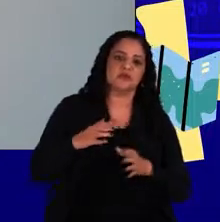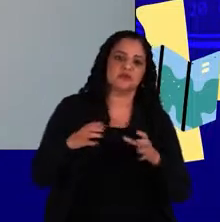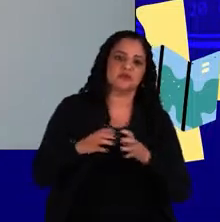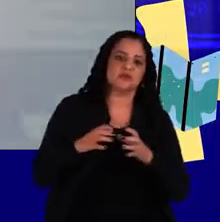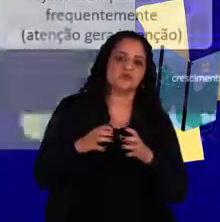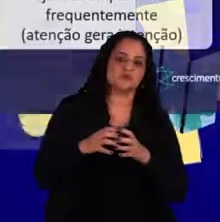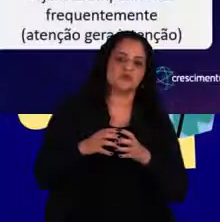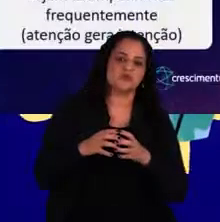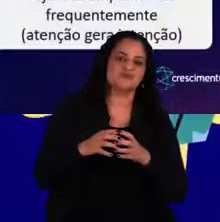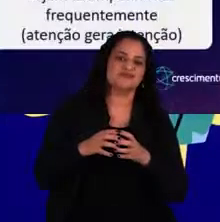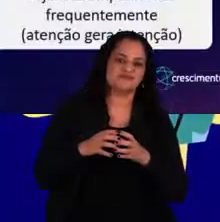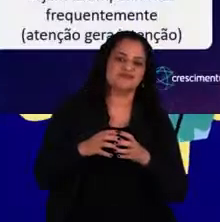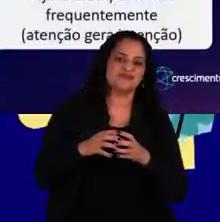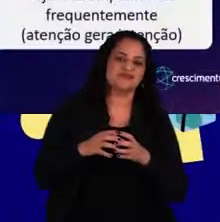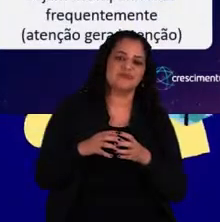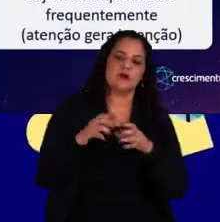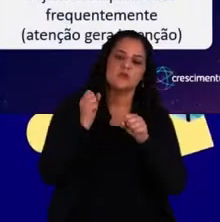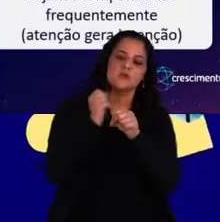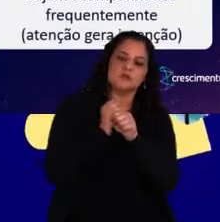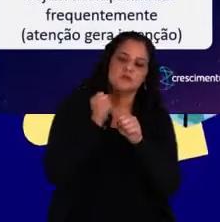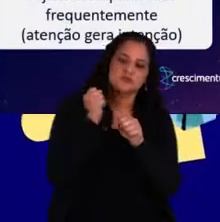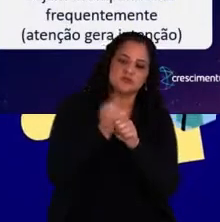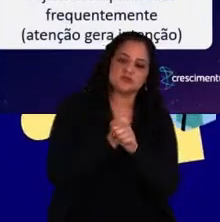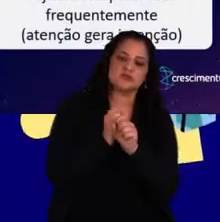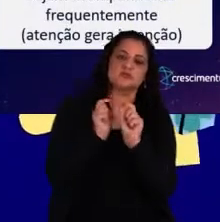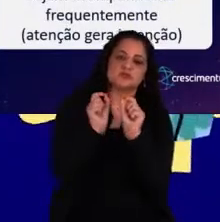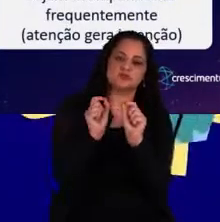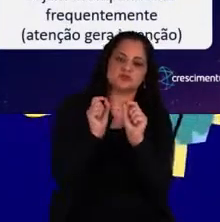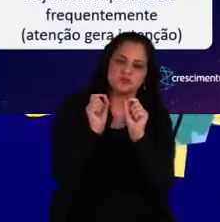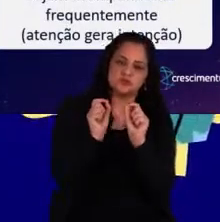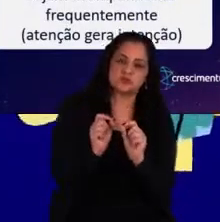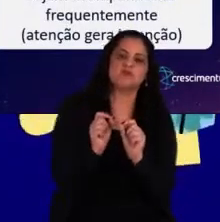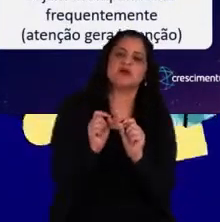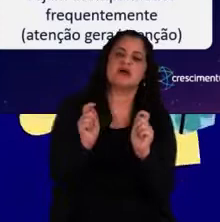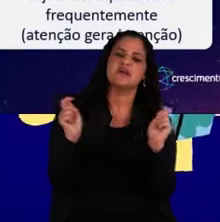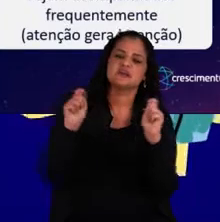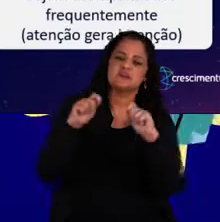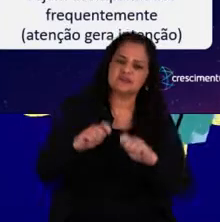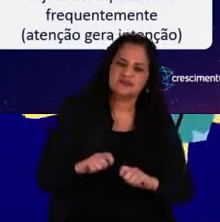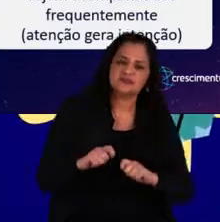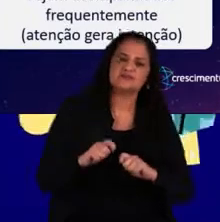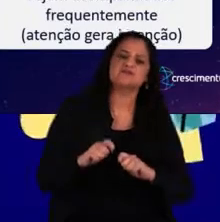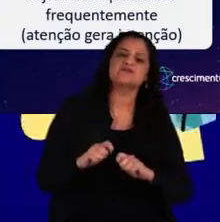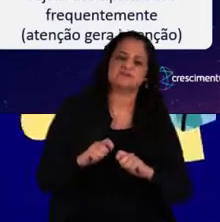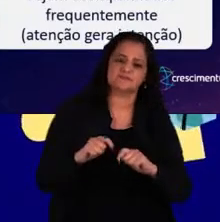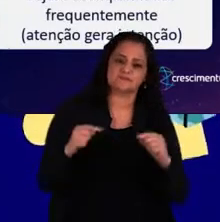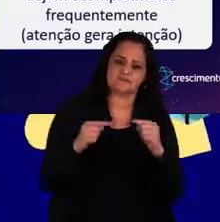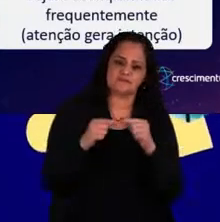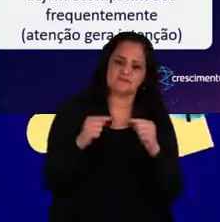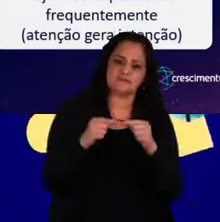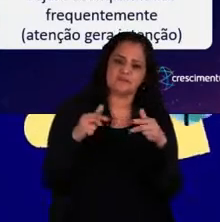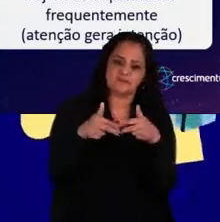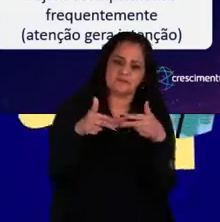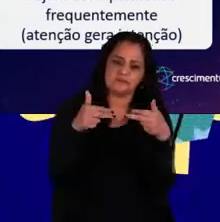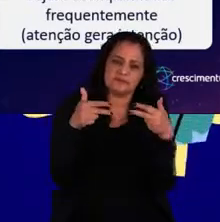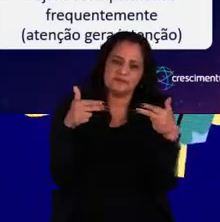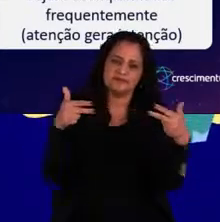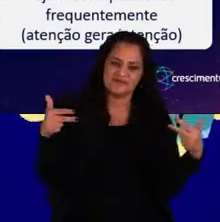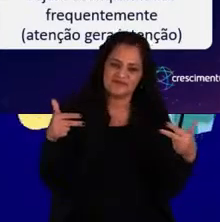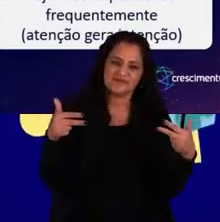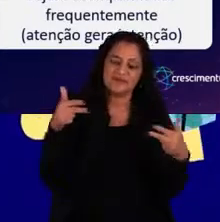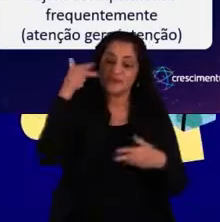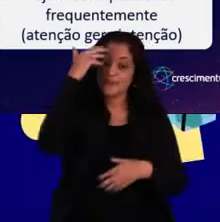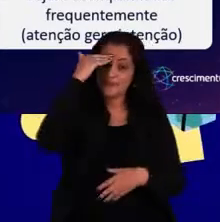do nosso grupo. Construção de um mindset, sim, que seja potencializador em relação à diversidade.